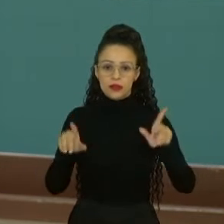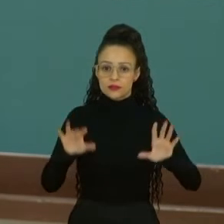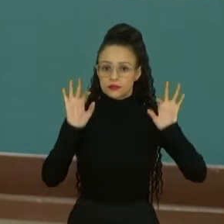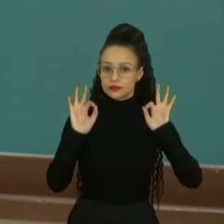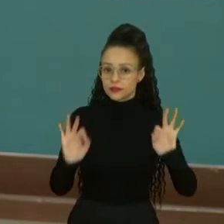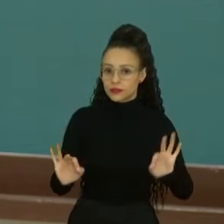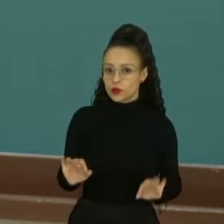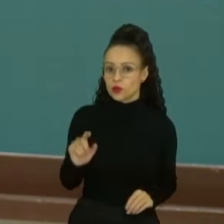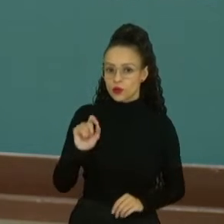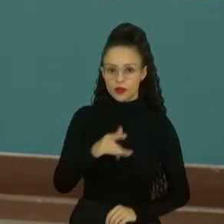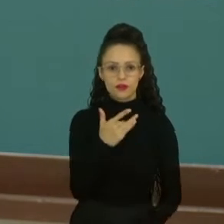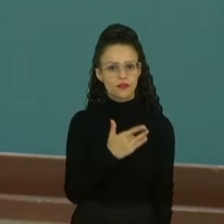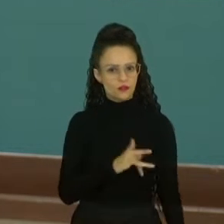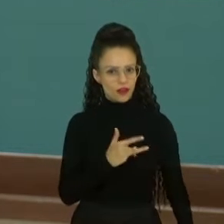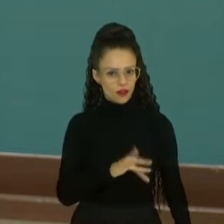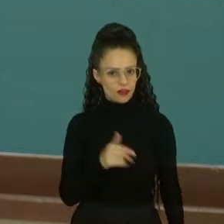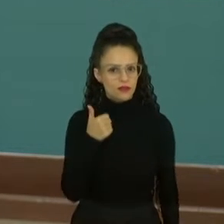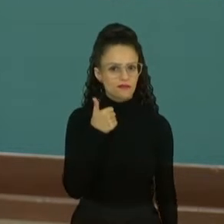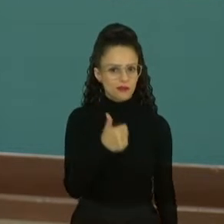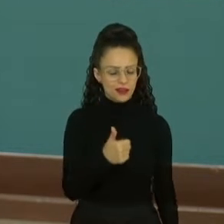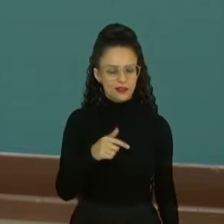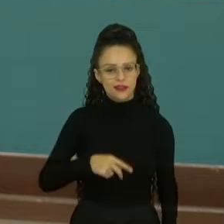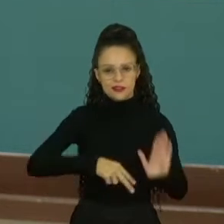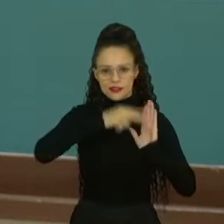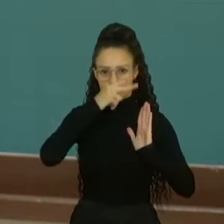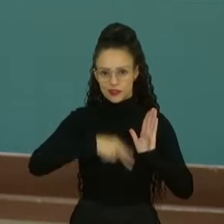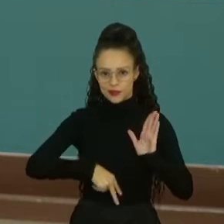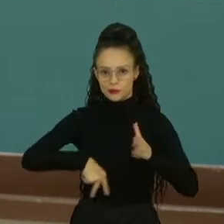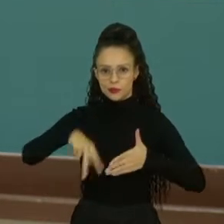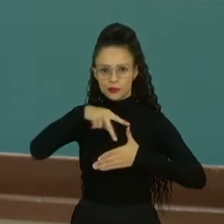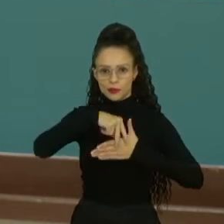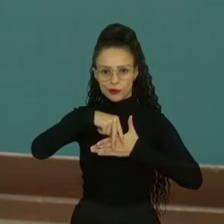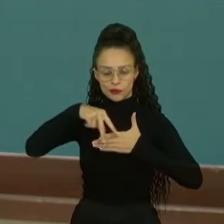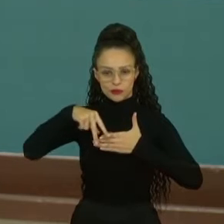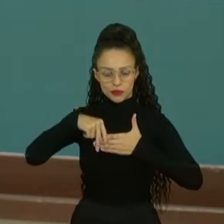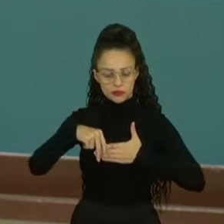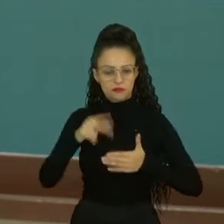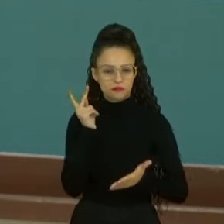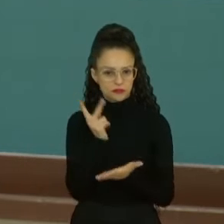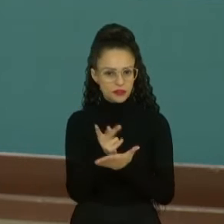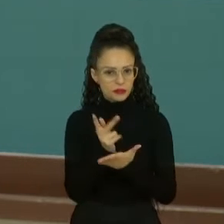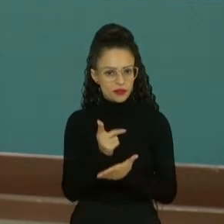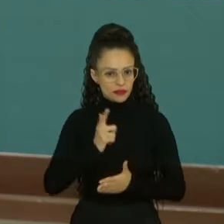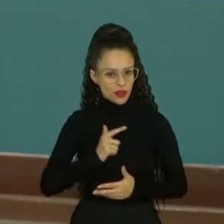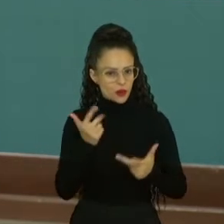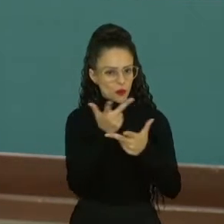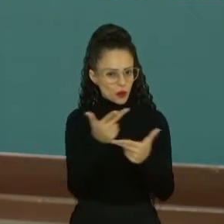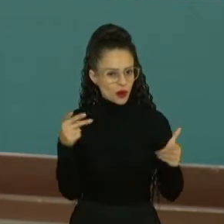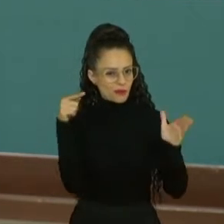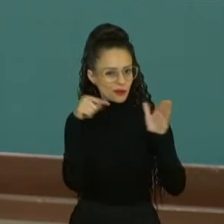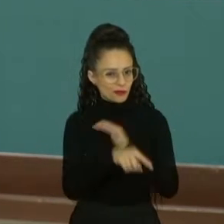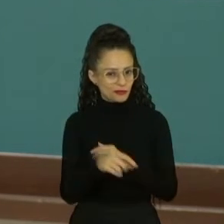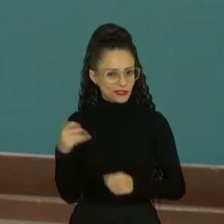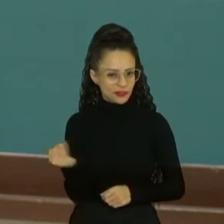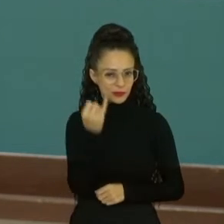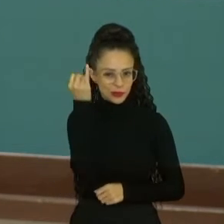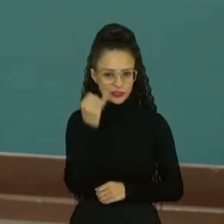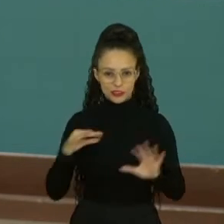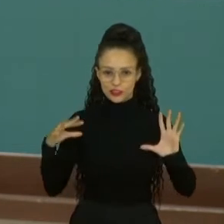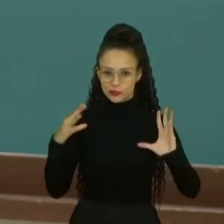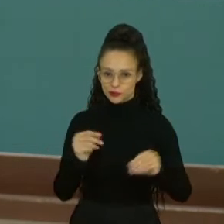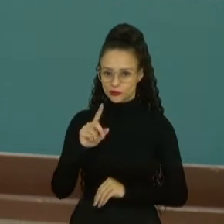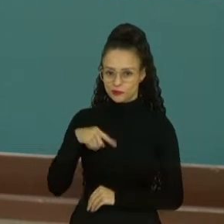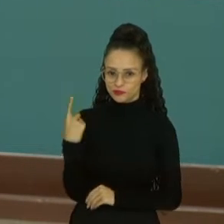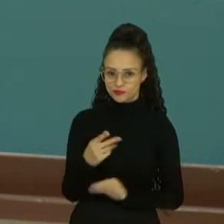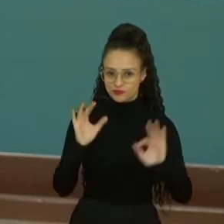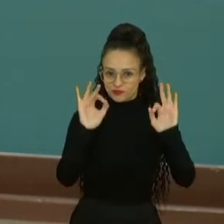vale a pena nós lermos um cordel. Sempre eles trazem coisas profundas e importantes a todos nós,